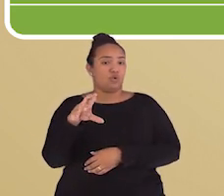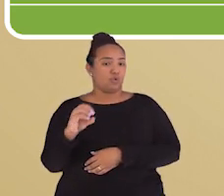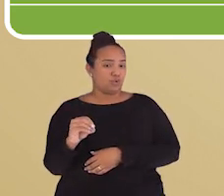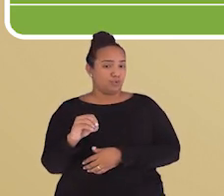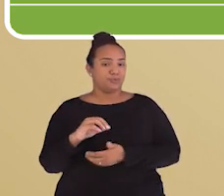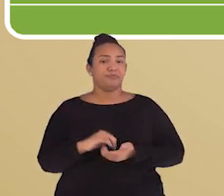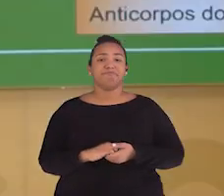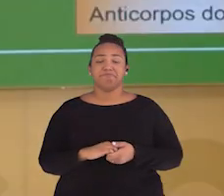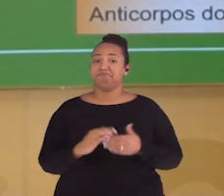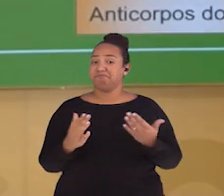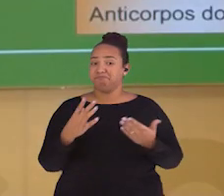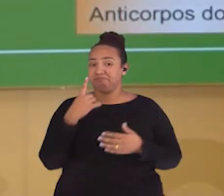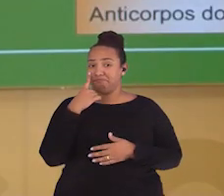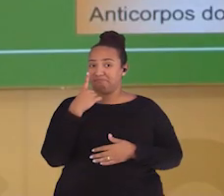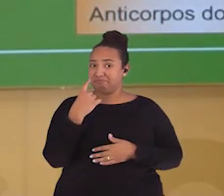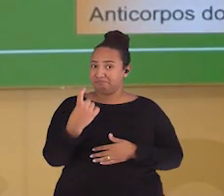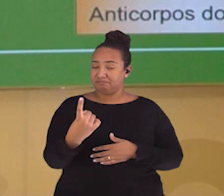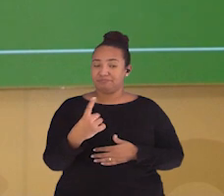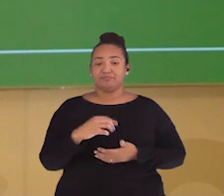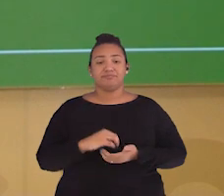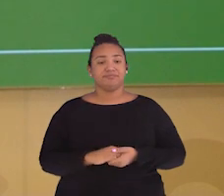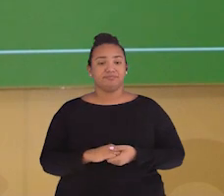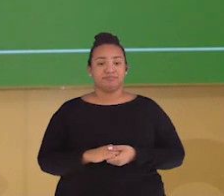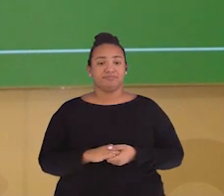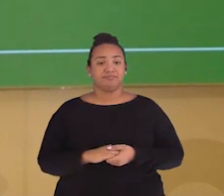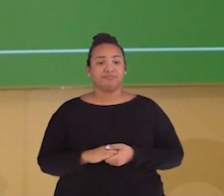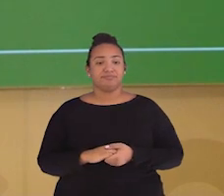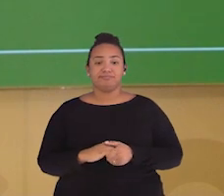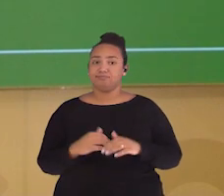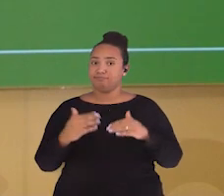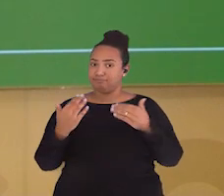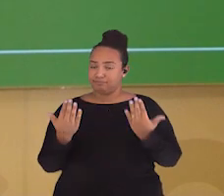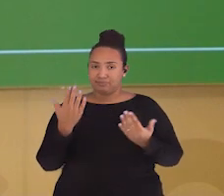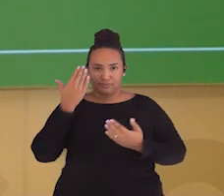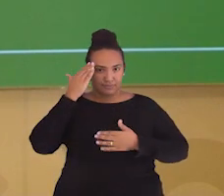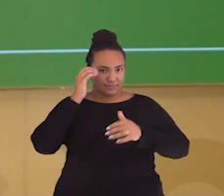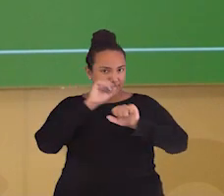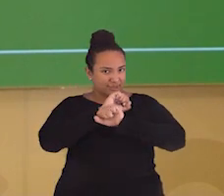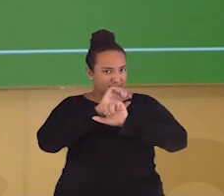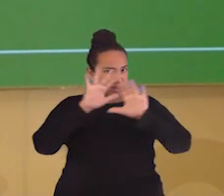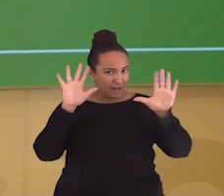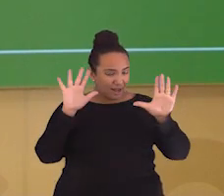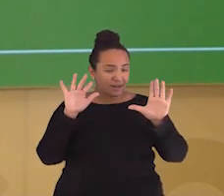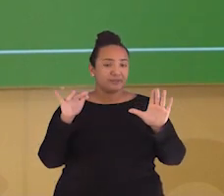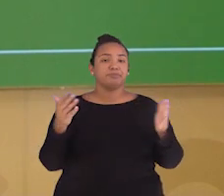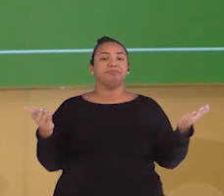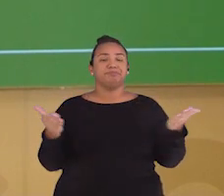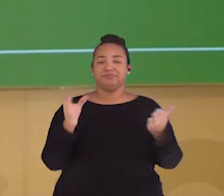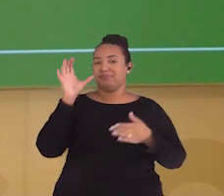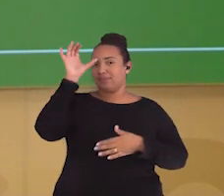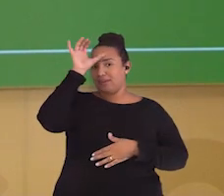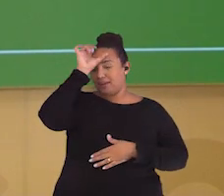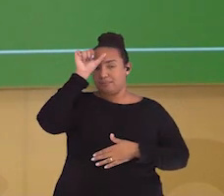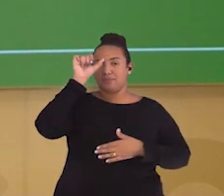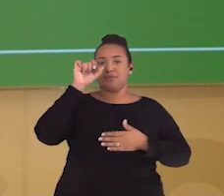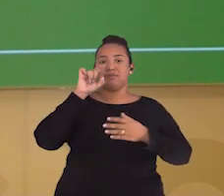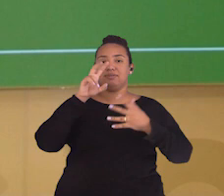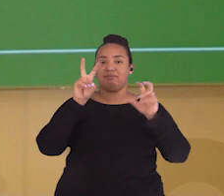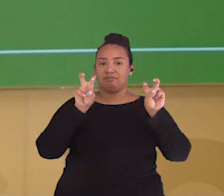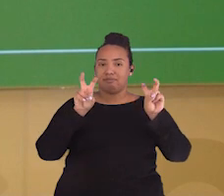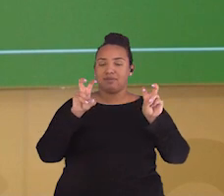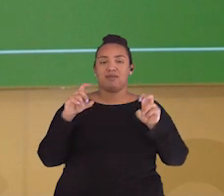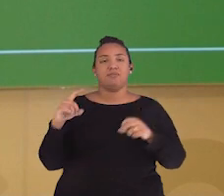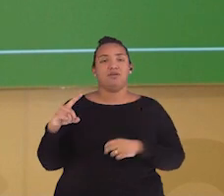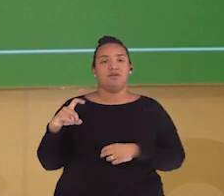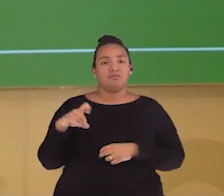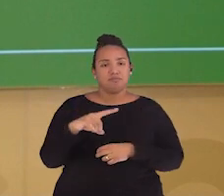antiofítico. Interessante, não é mesmo? Estamos entendidos, turma? Aprendemos muito hoje sobre os micro